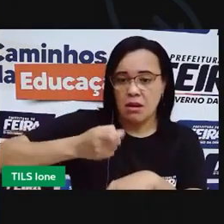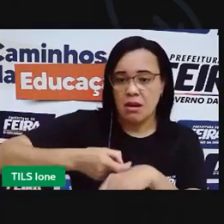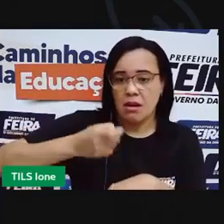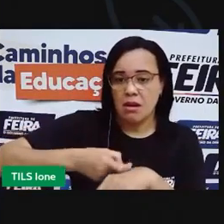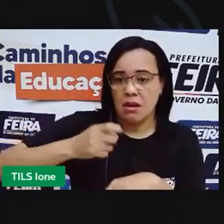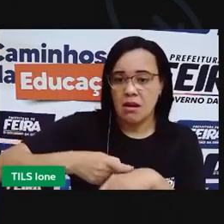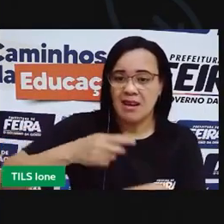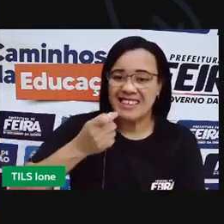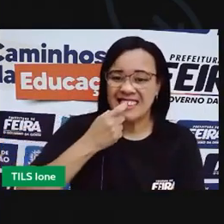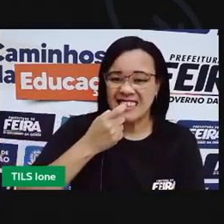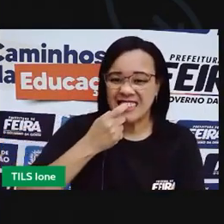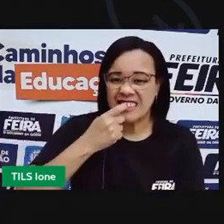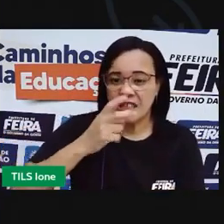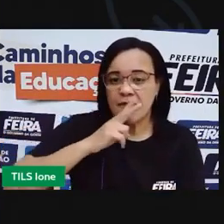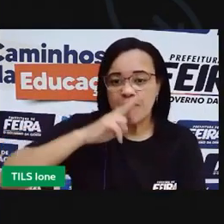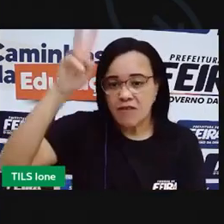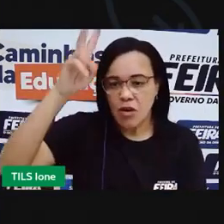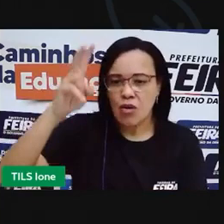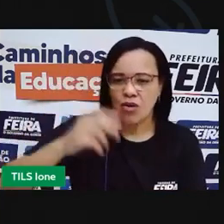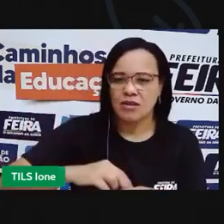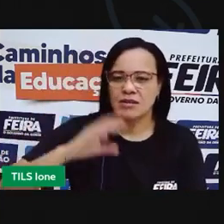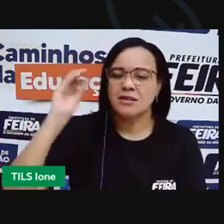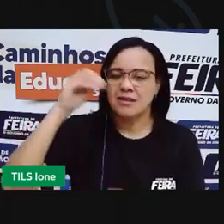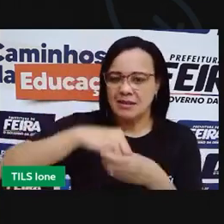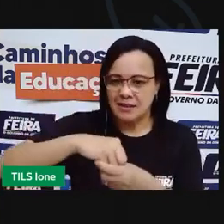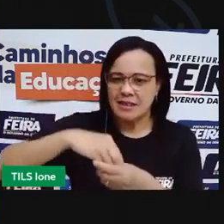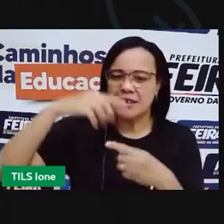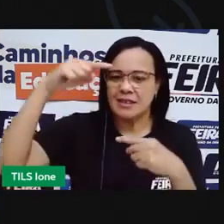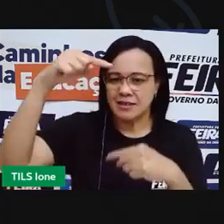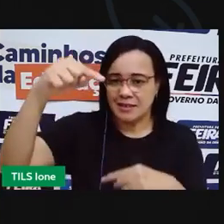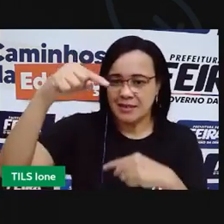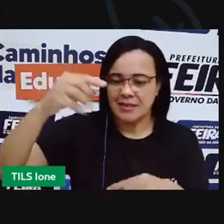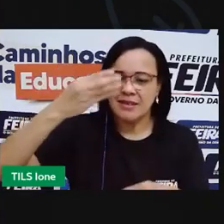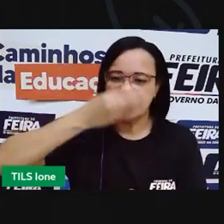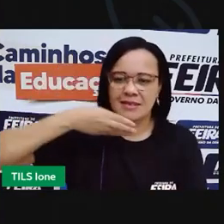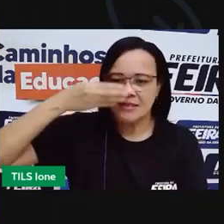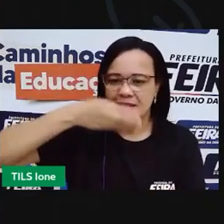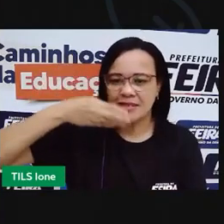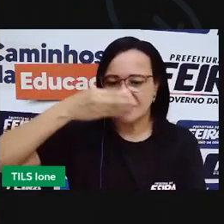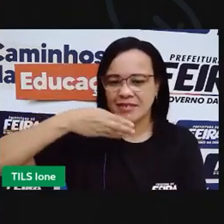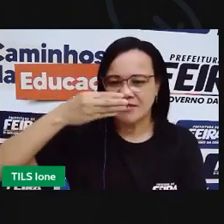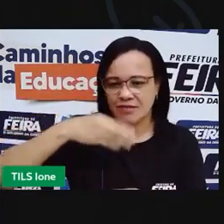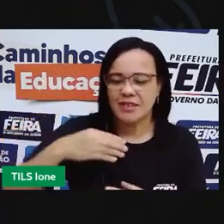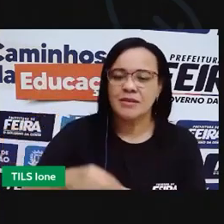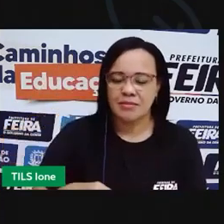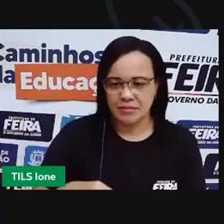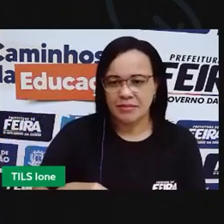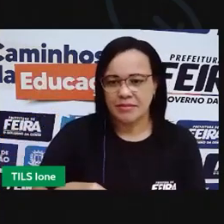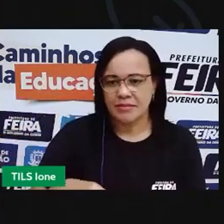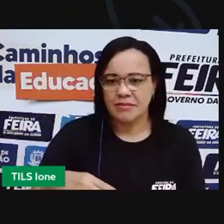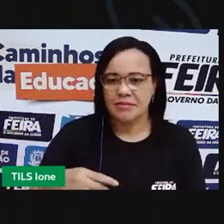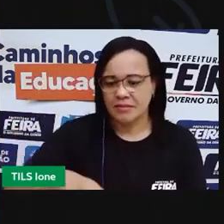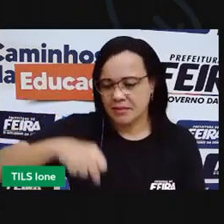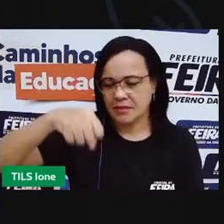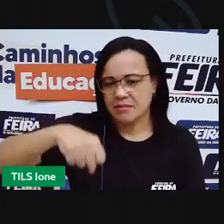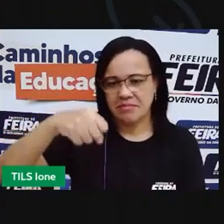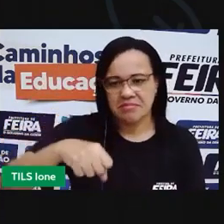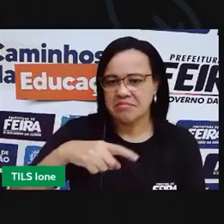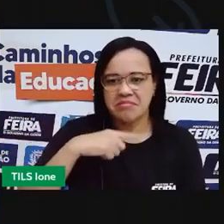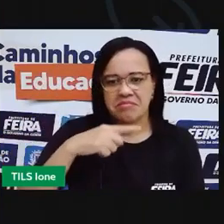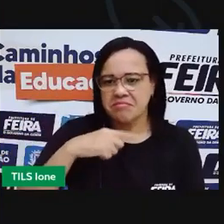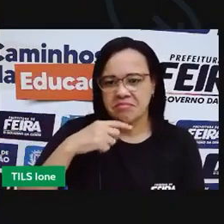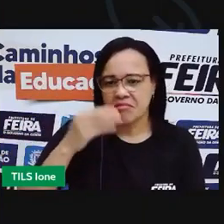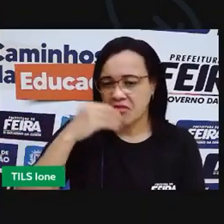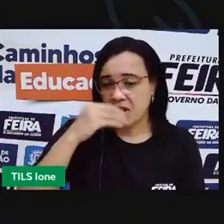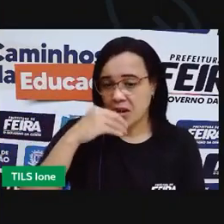que a gente encontra de arrapapete e não o plástico mais maleável que a gente encontra na nossa cor tá